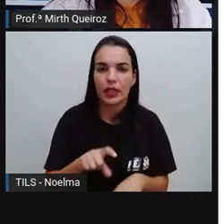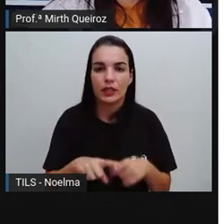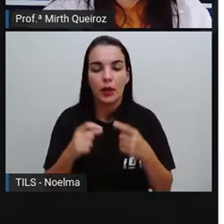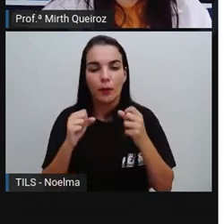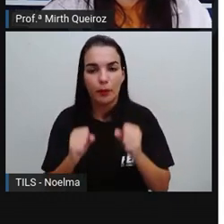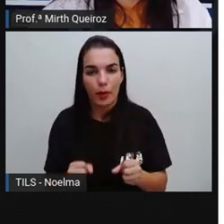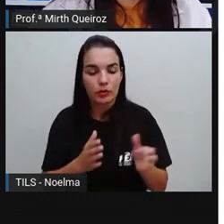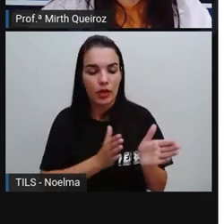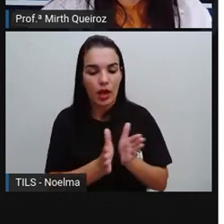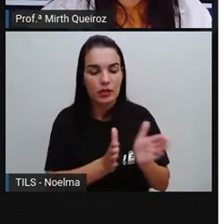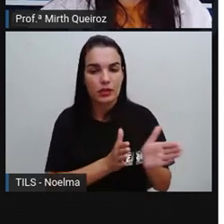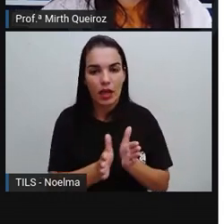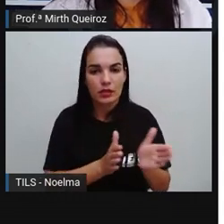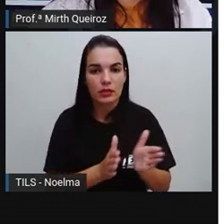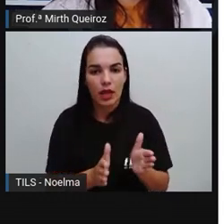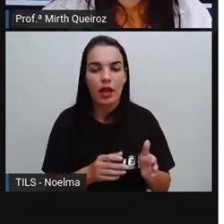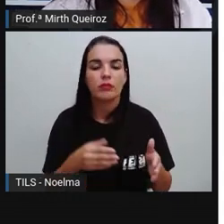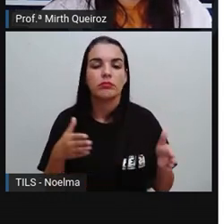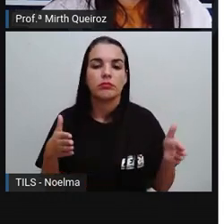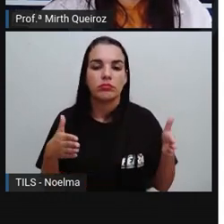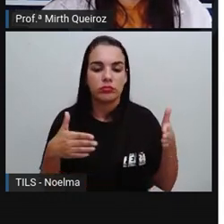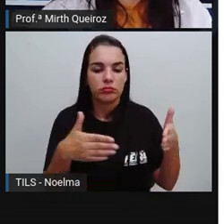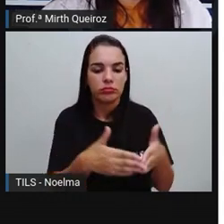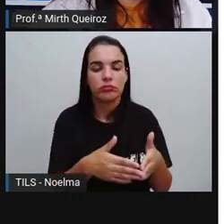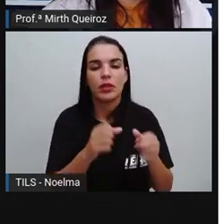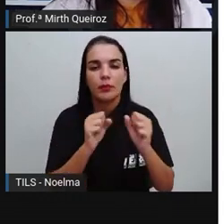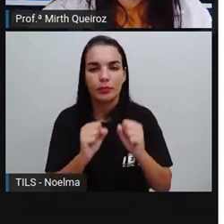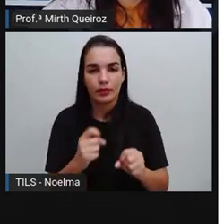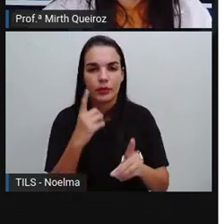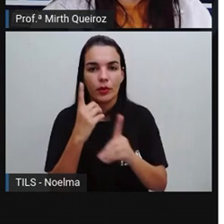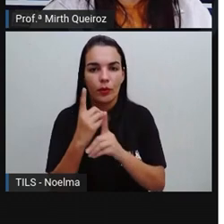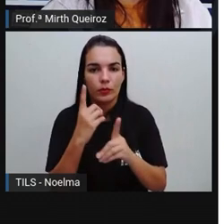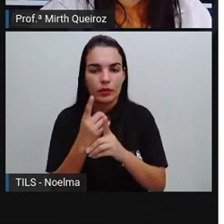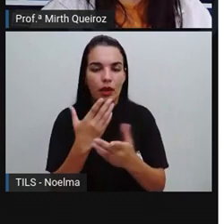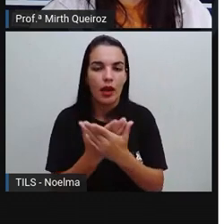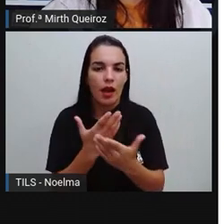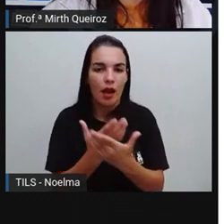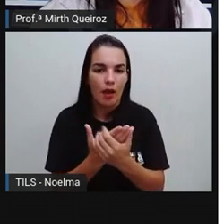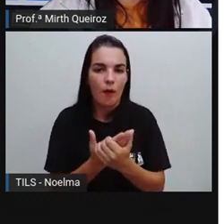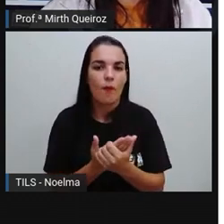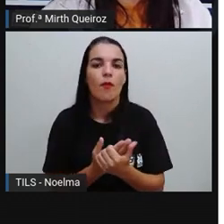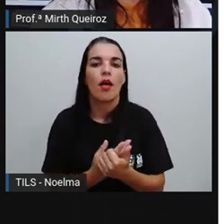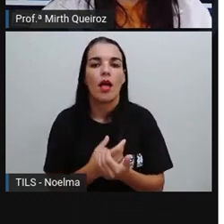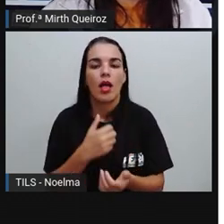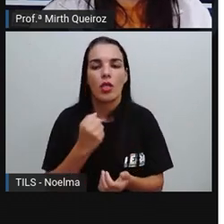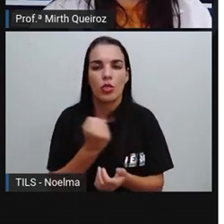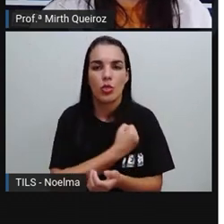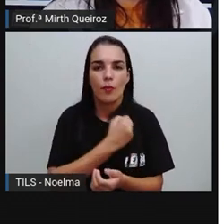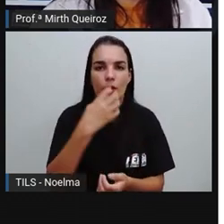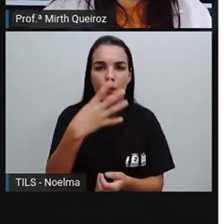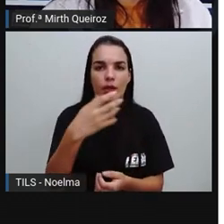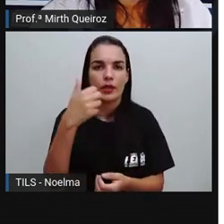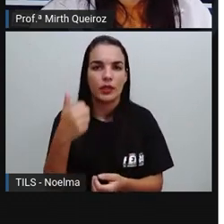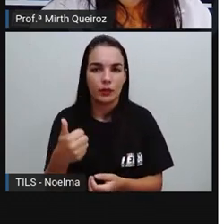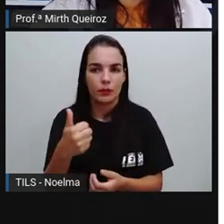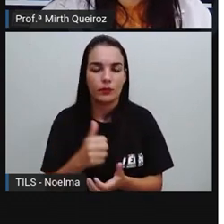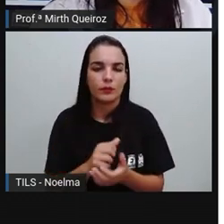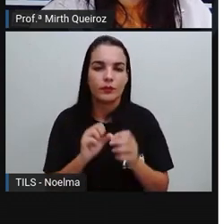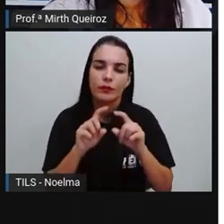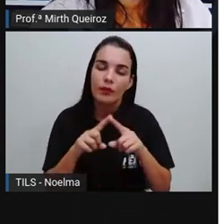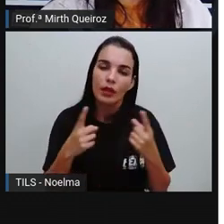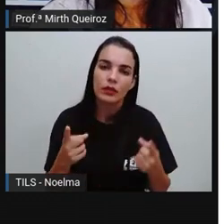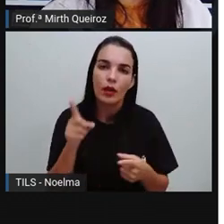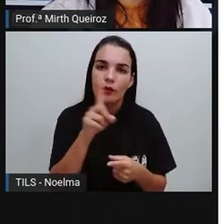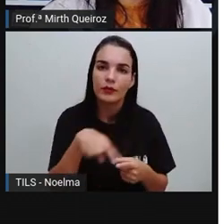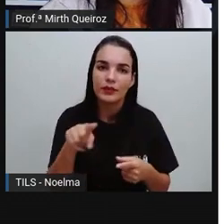Então, vocês podem acessar o canal que lá vocês vão encontrar essa aula que é de número 41. Então,